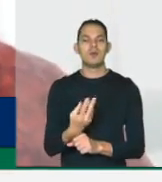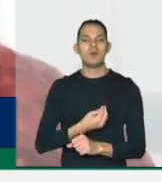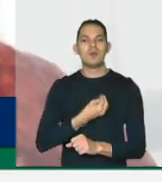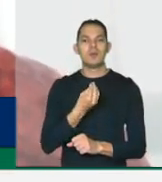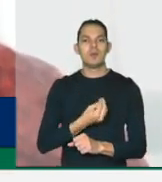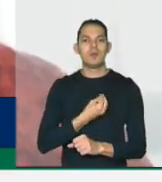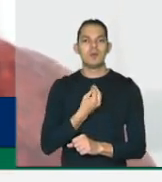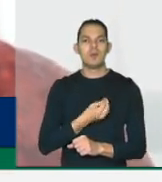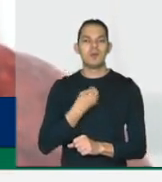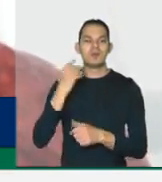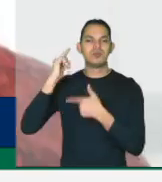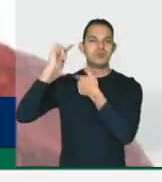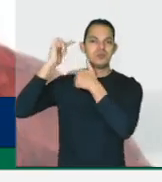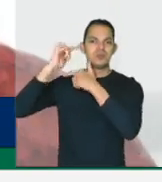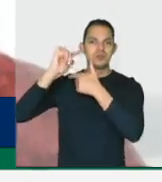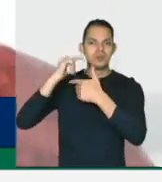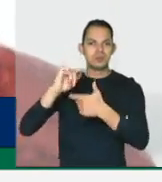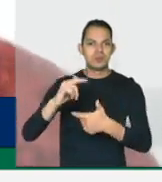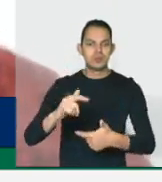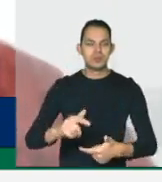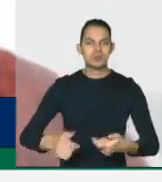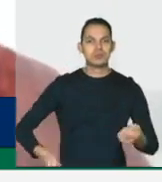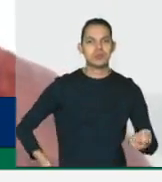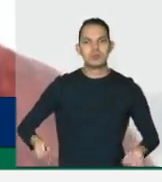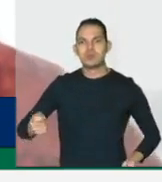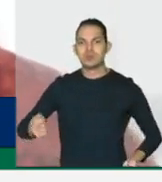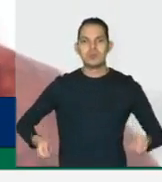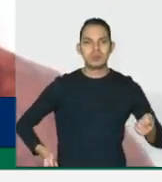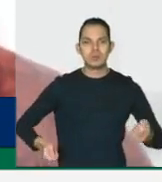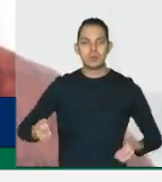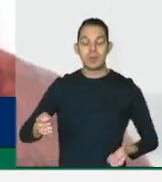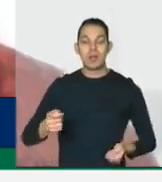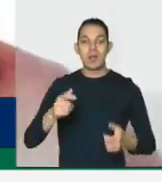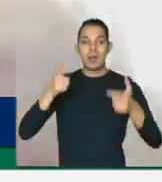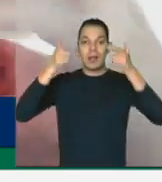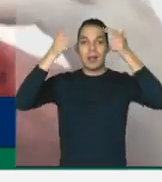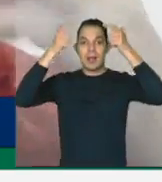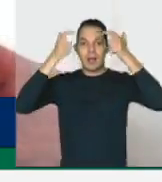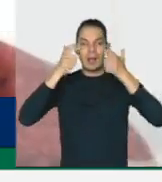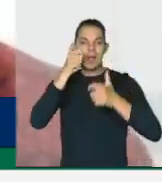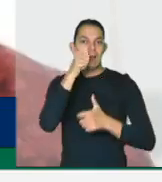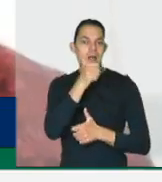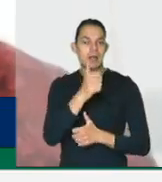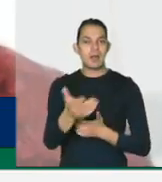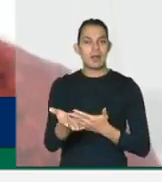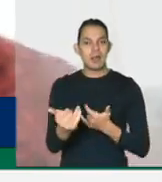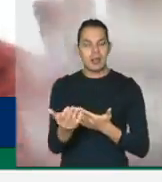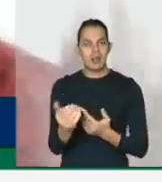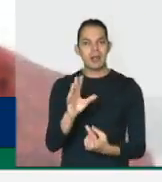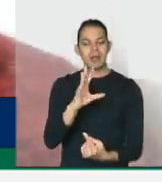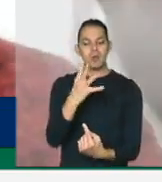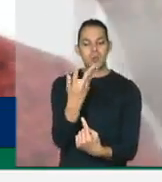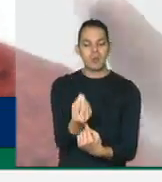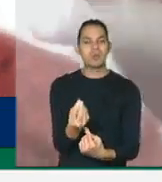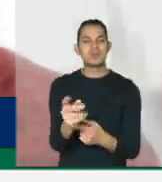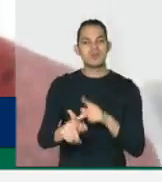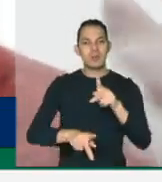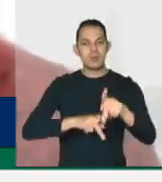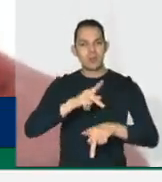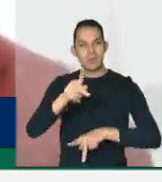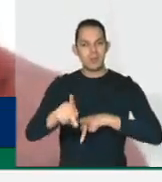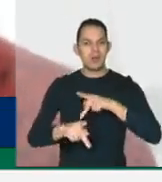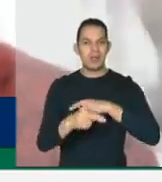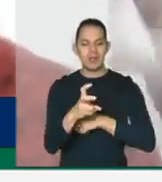tradição da quadrilha junina, rainha da juventude, uma liderança popular, uma artista popular, e são os